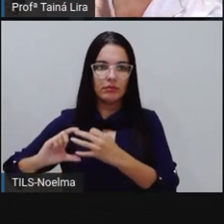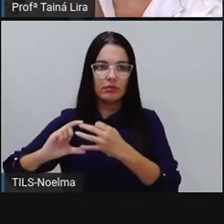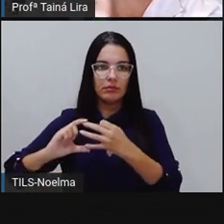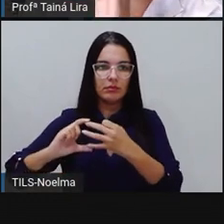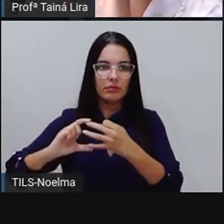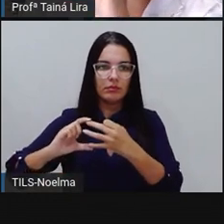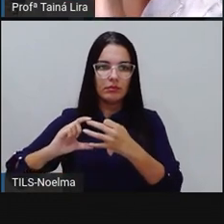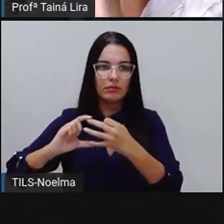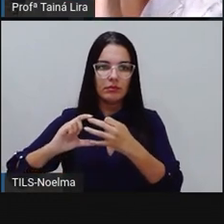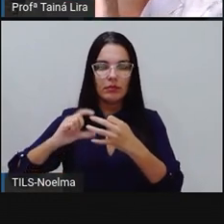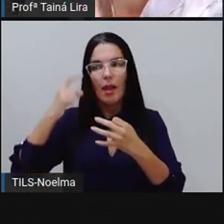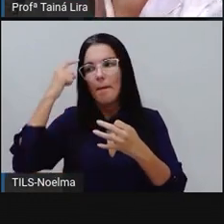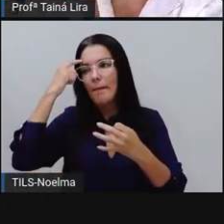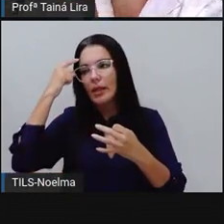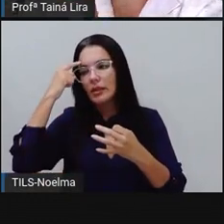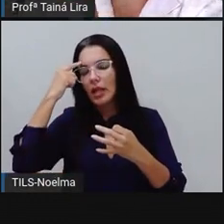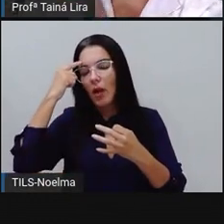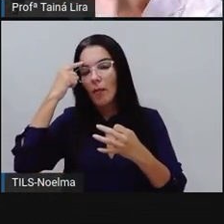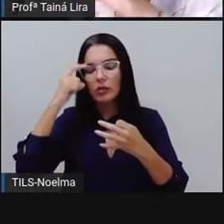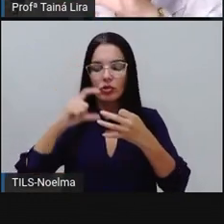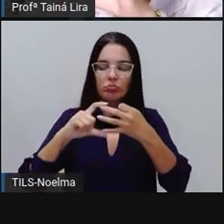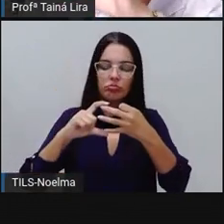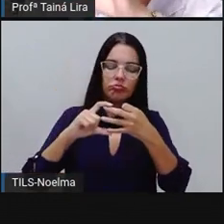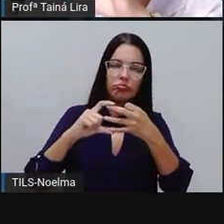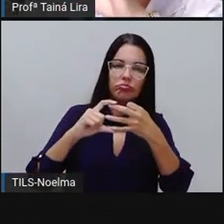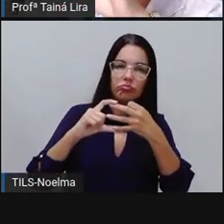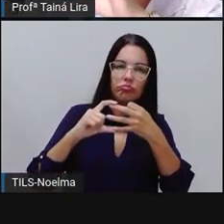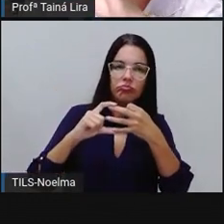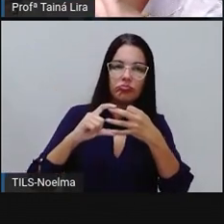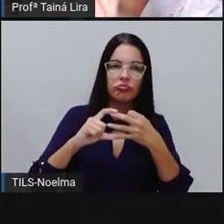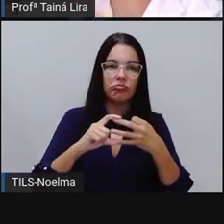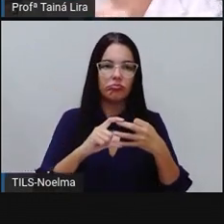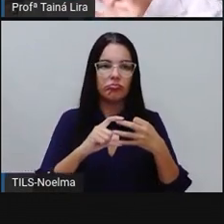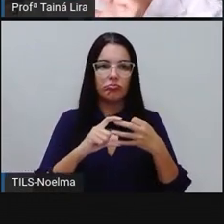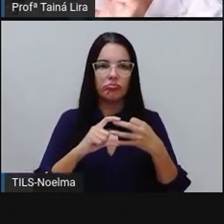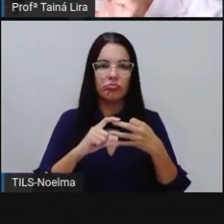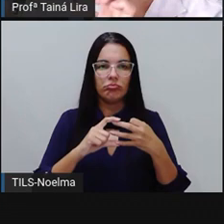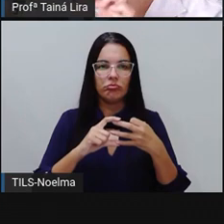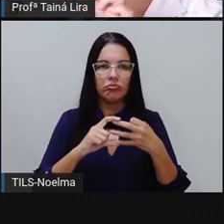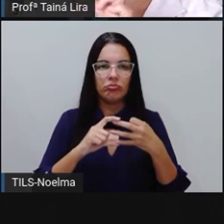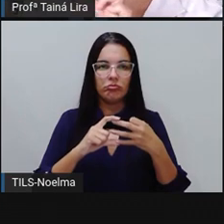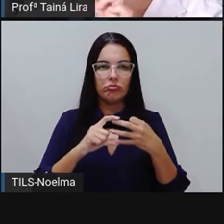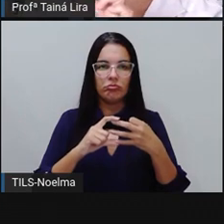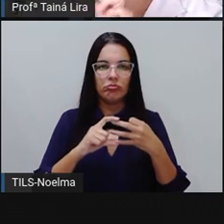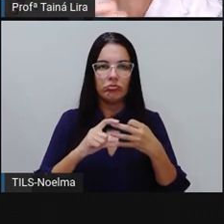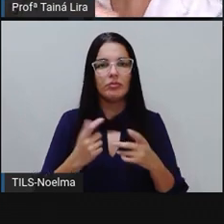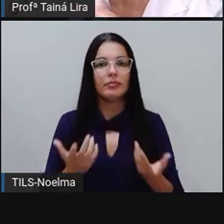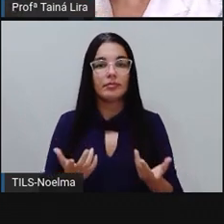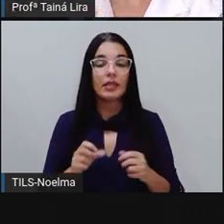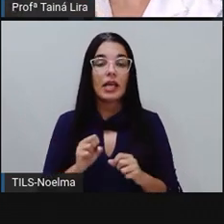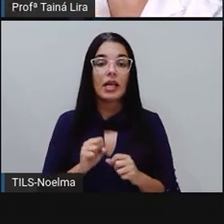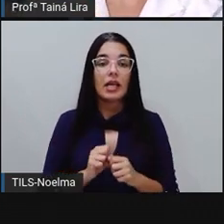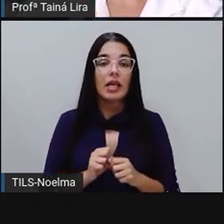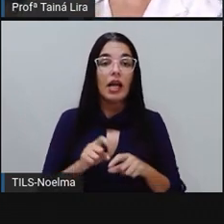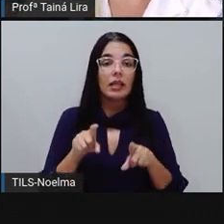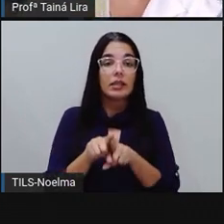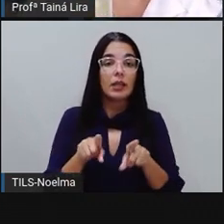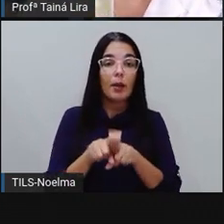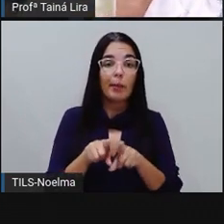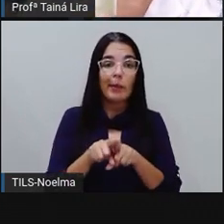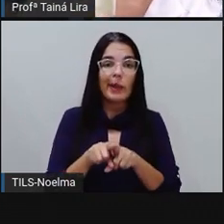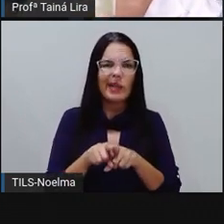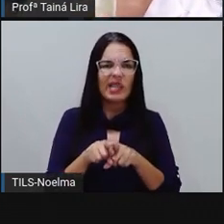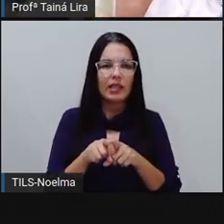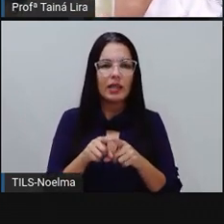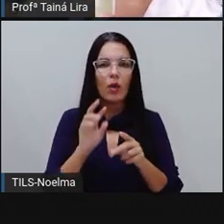passou uma linha, aqui passou outra linha. Então, eu dividi em três partes iguais e eu só usei uma parte. E aqui